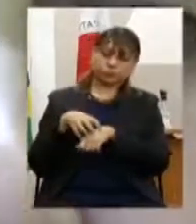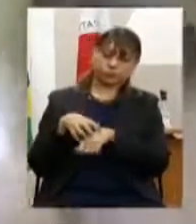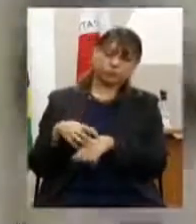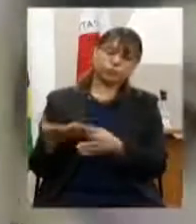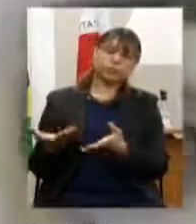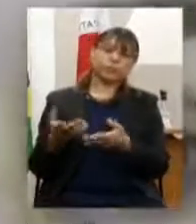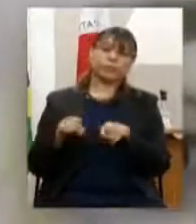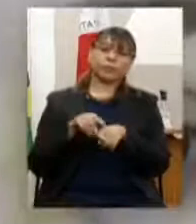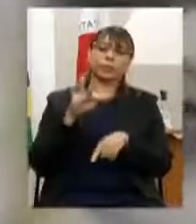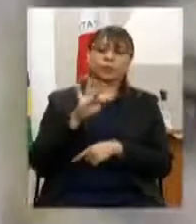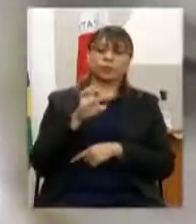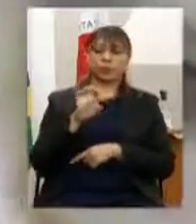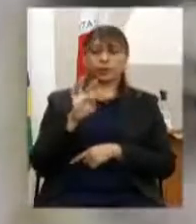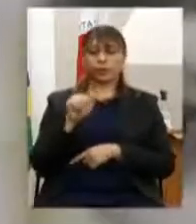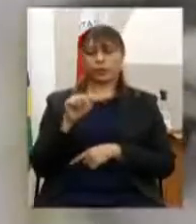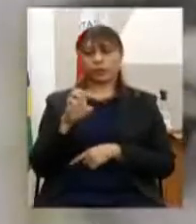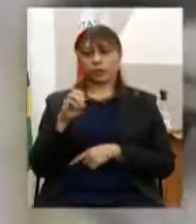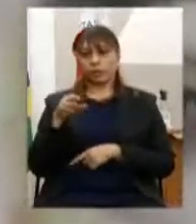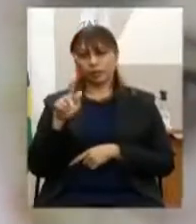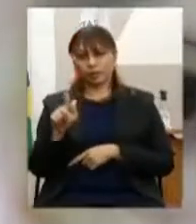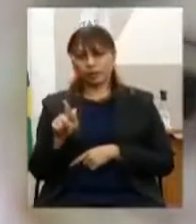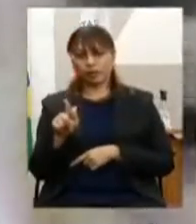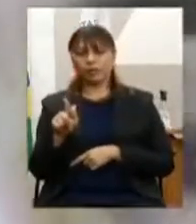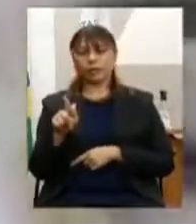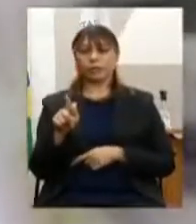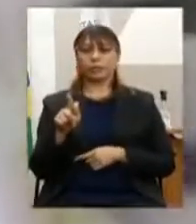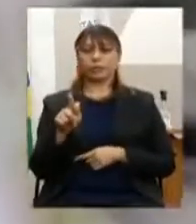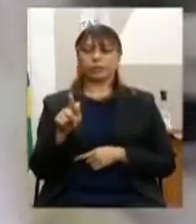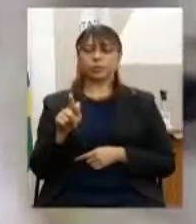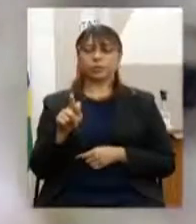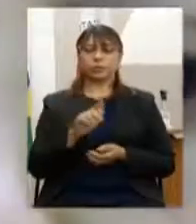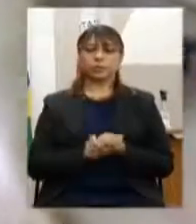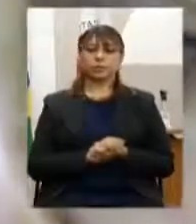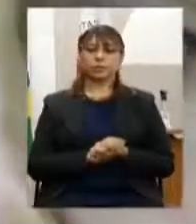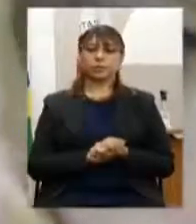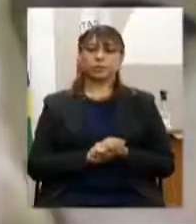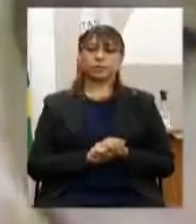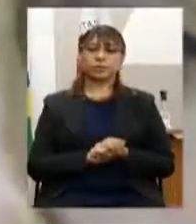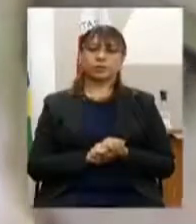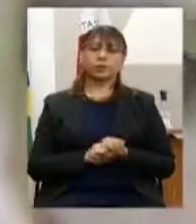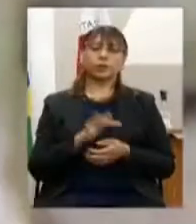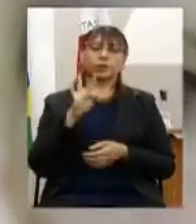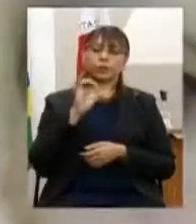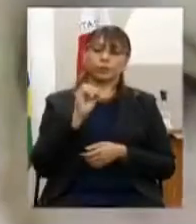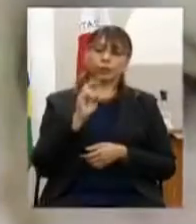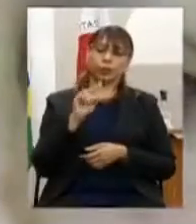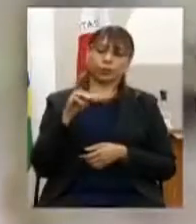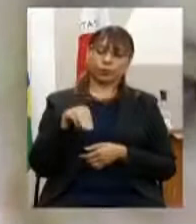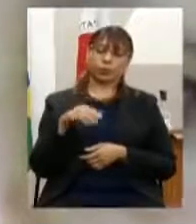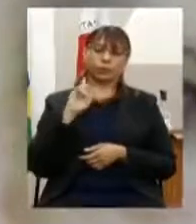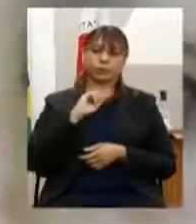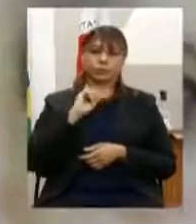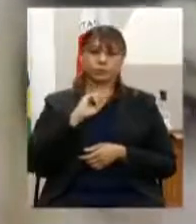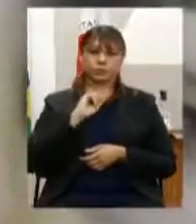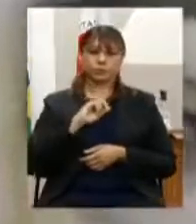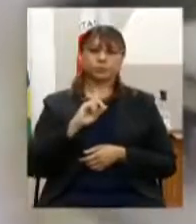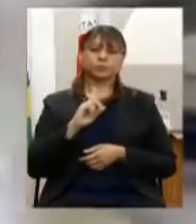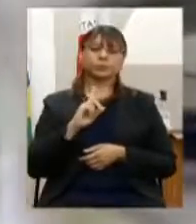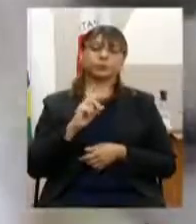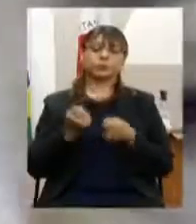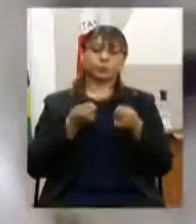a FETAENG, Federação dos Trabalhadores da Agricultura no Estado, o Fórum Mineiro de Economia Popular Solidária,